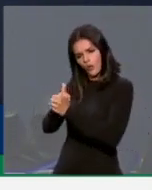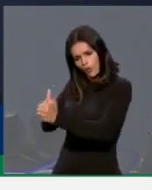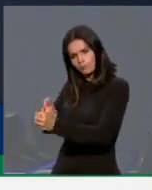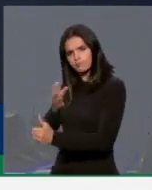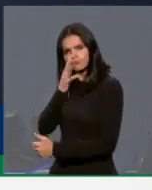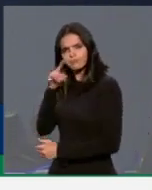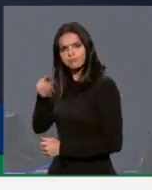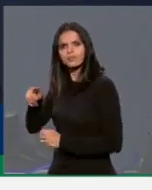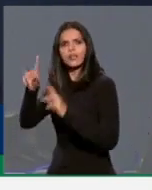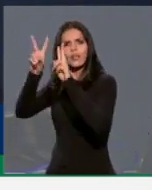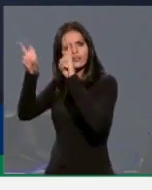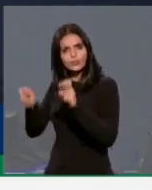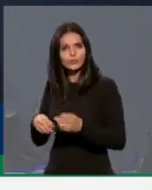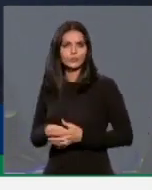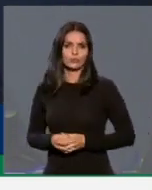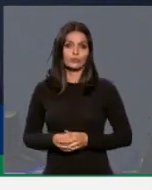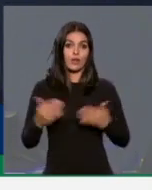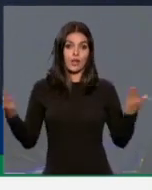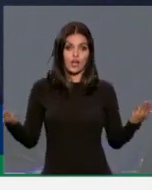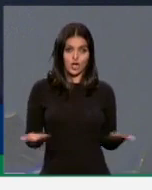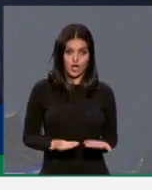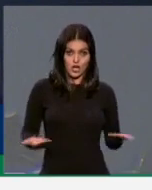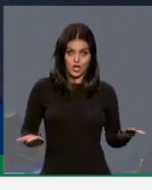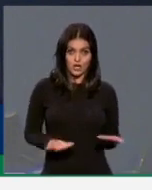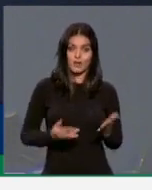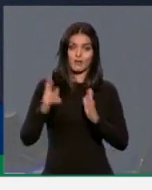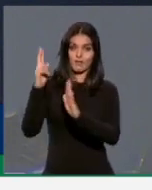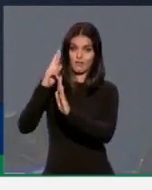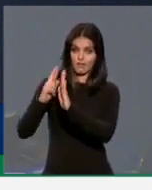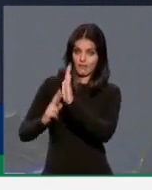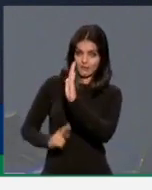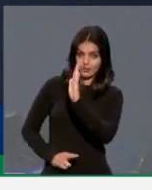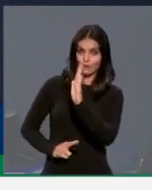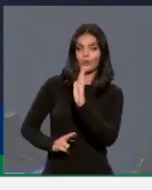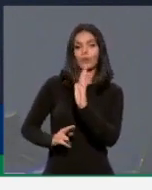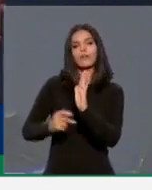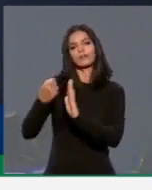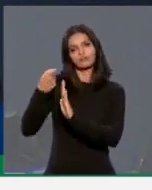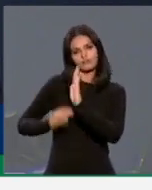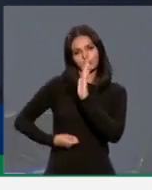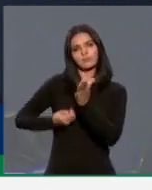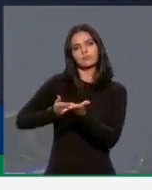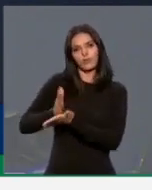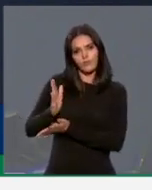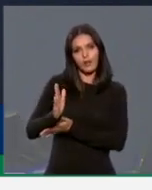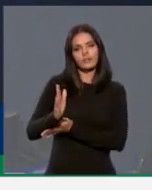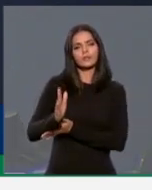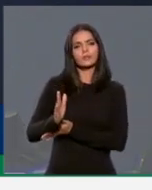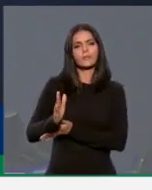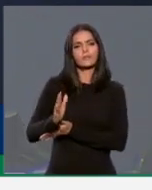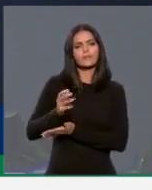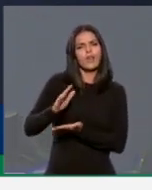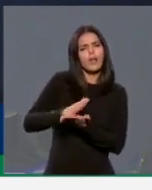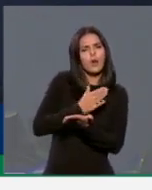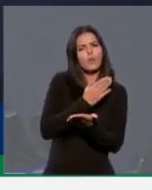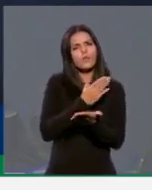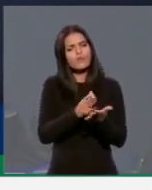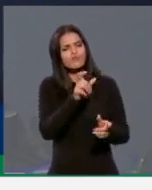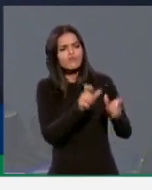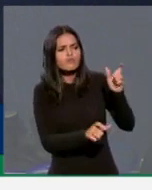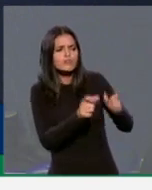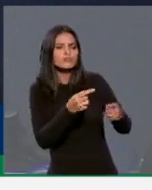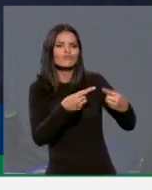assunto. E isso aconteceu aqui na Câmara e agora surgiu esse relatório, o foi aprovado, teve apoio majoritário, algumas pequenas